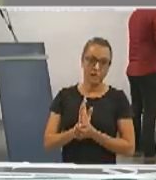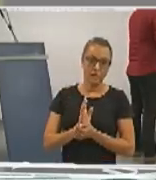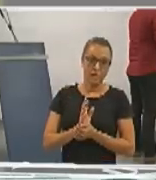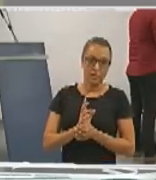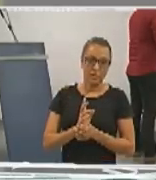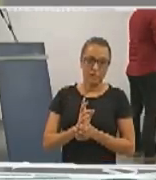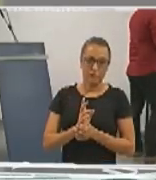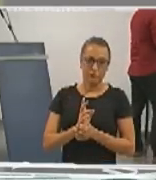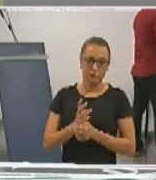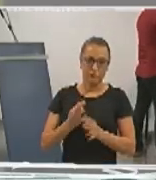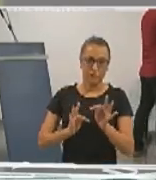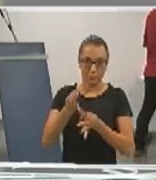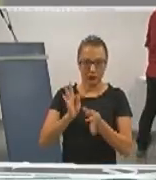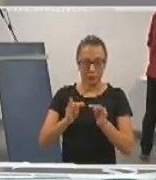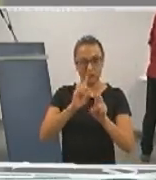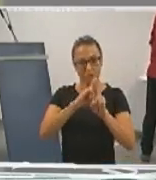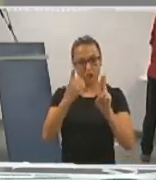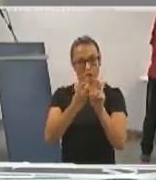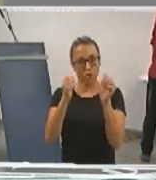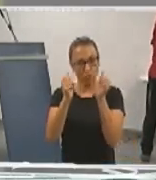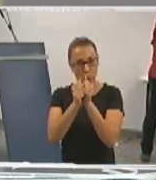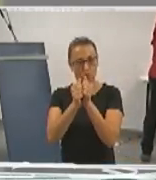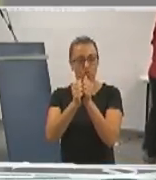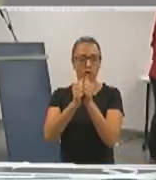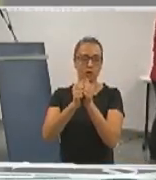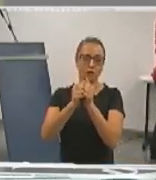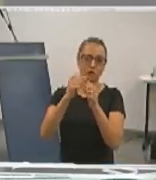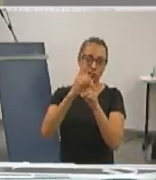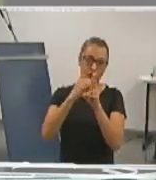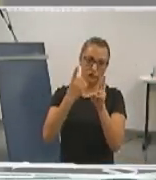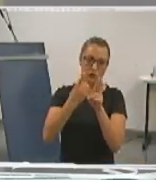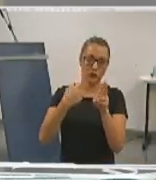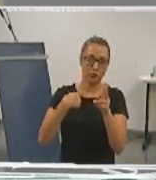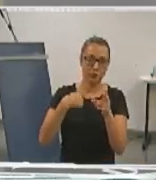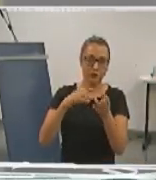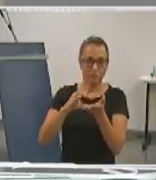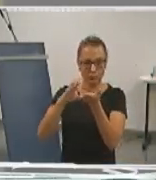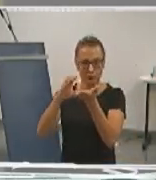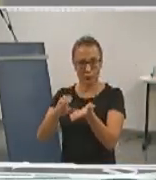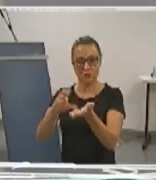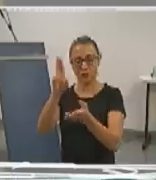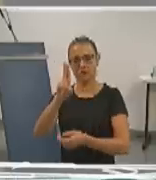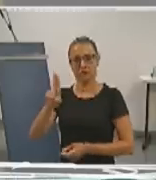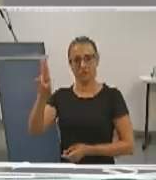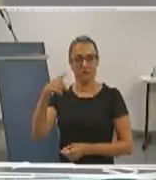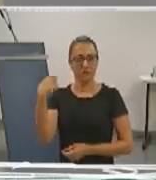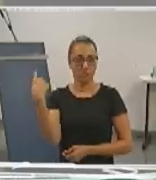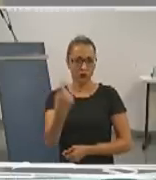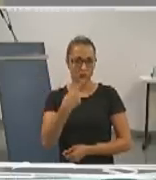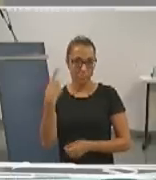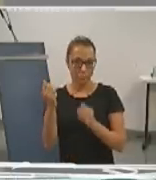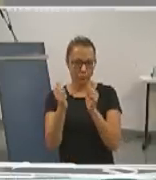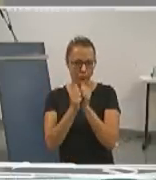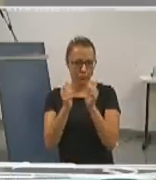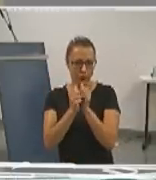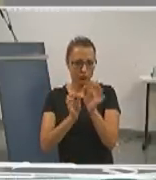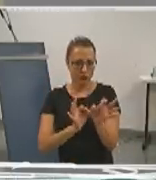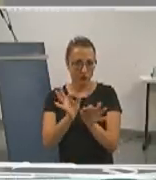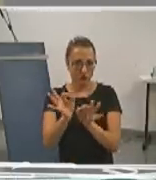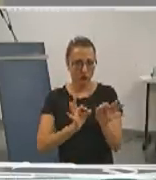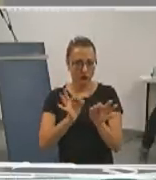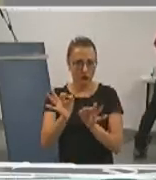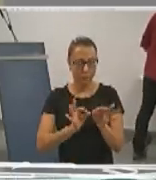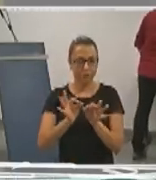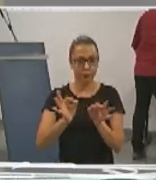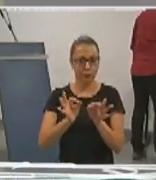com a administração da universidade, pela decisão do Conselho Universitário, nós estamos, este ano, executando, então, faremos